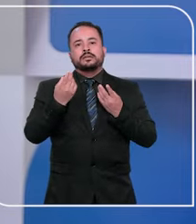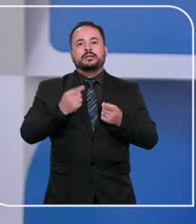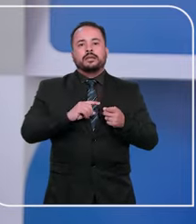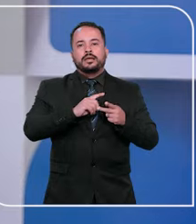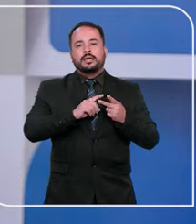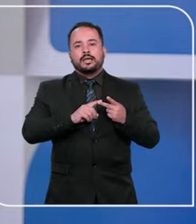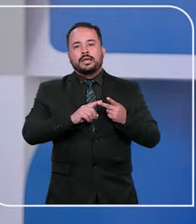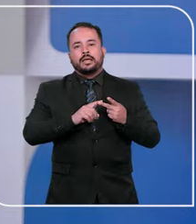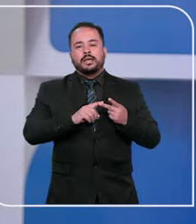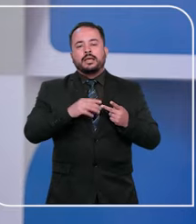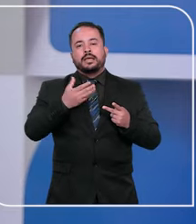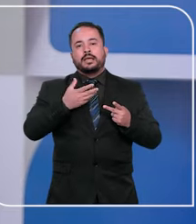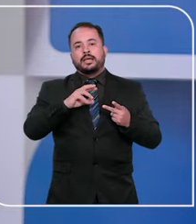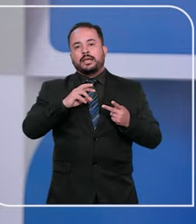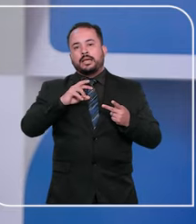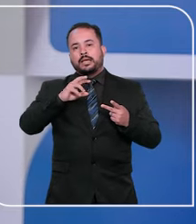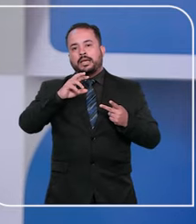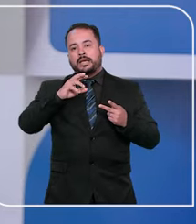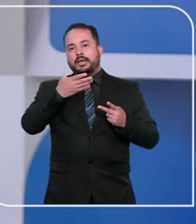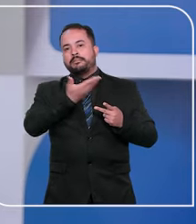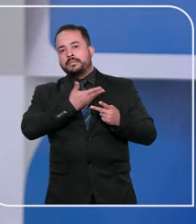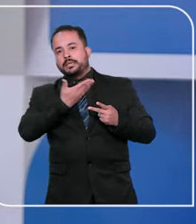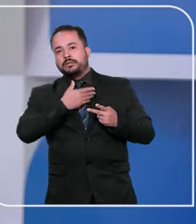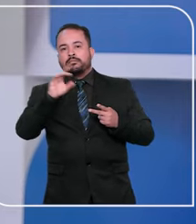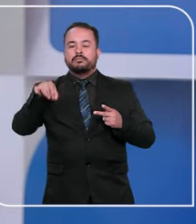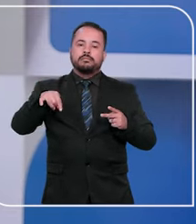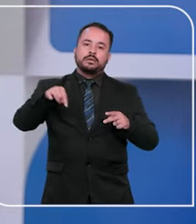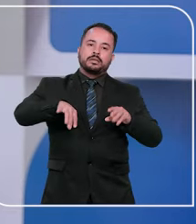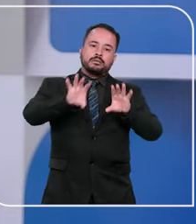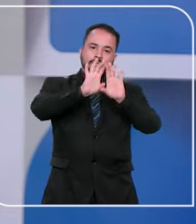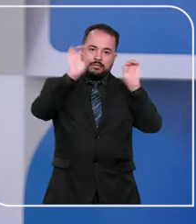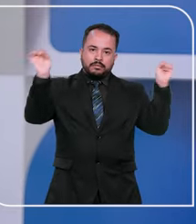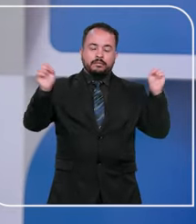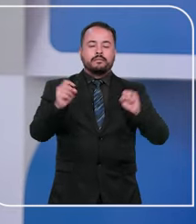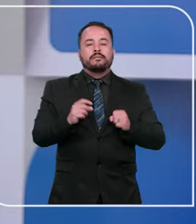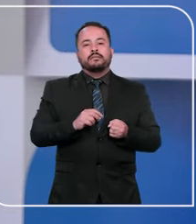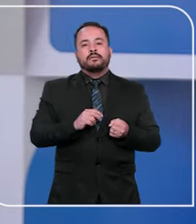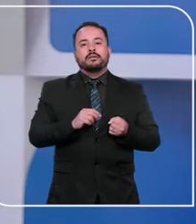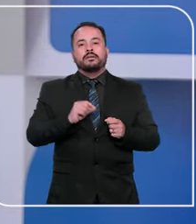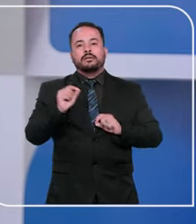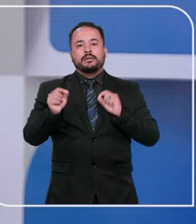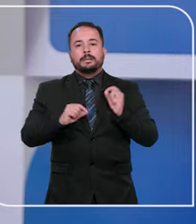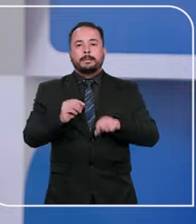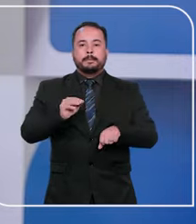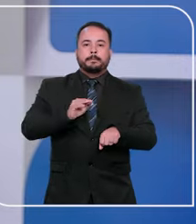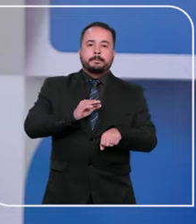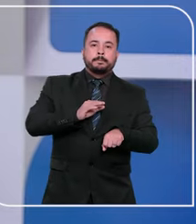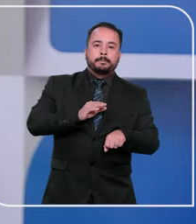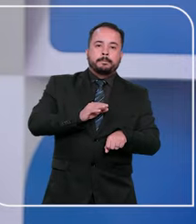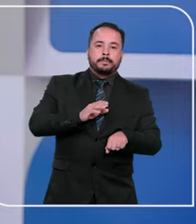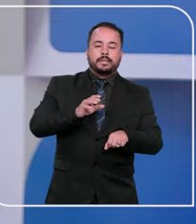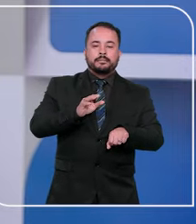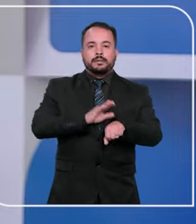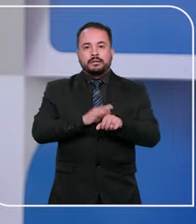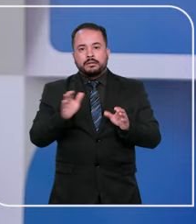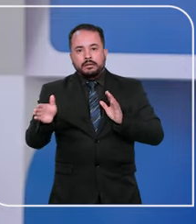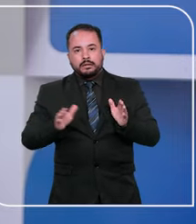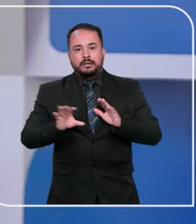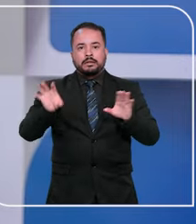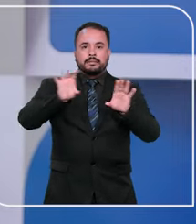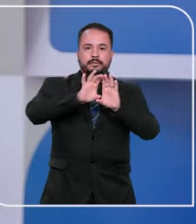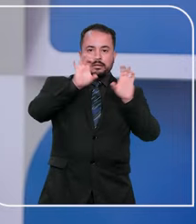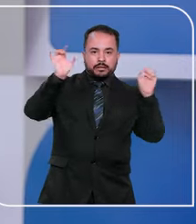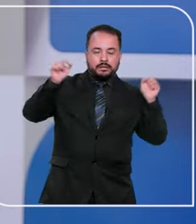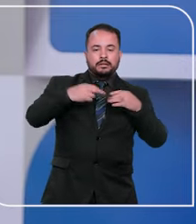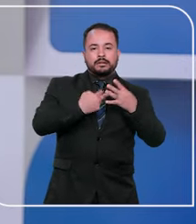plural é amiticuri. Por falar nisso, no STJ está aberto o prazo para a participação de amiticuri